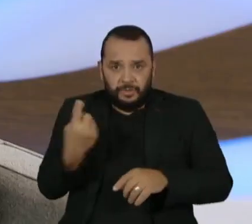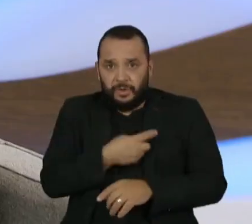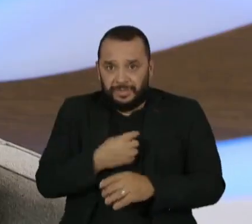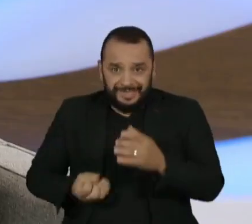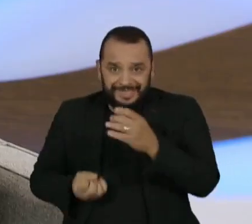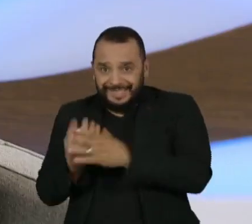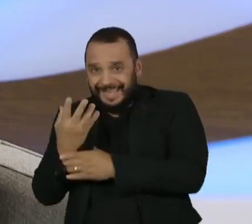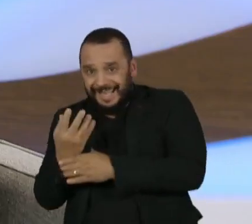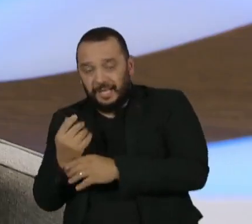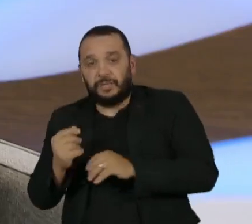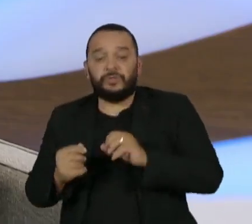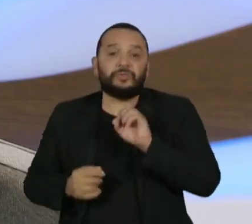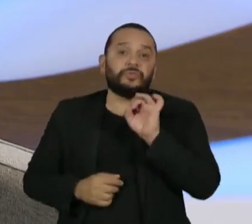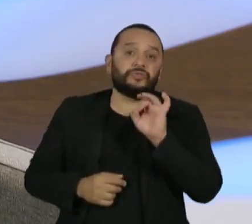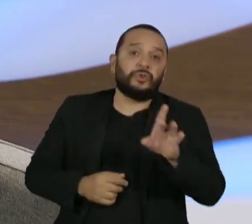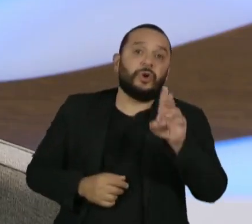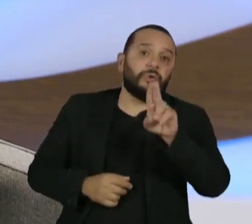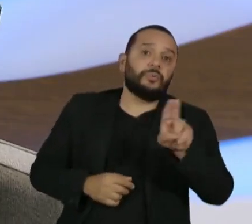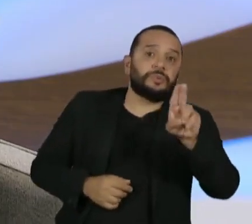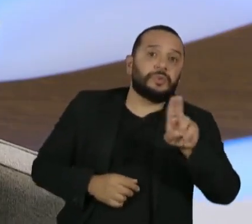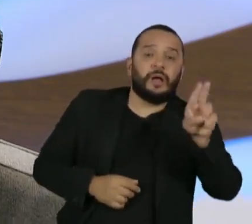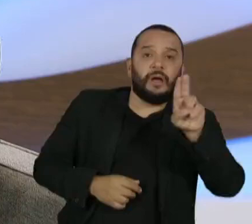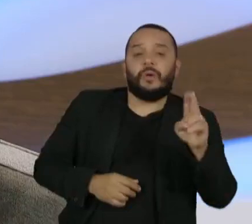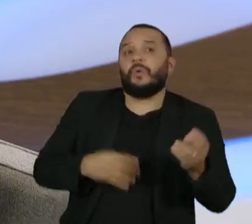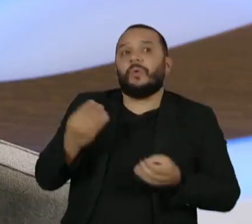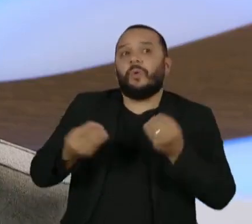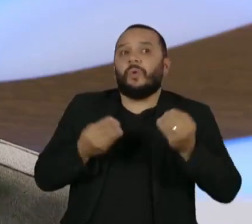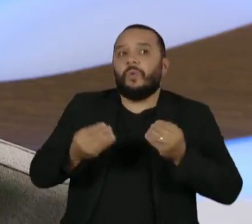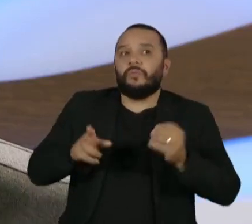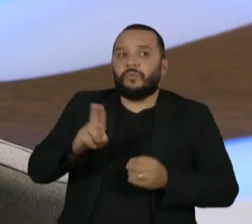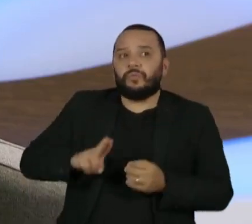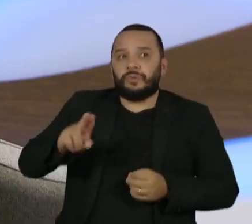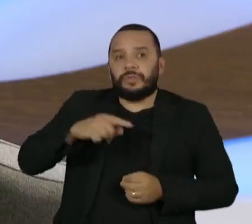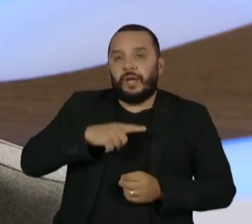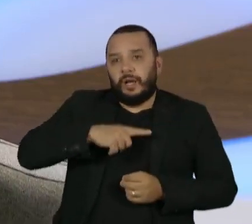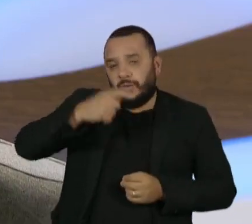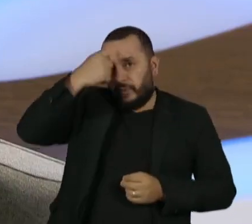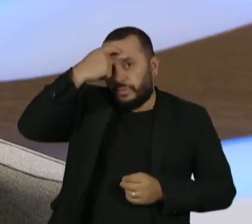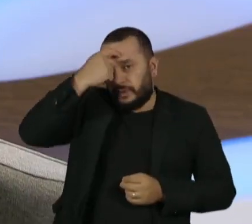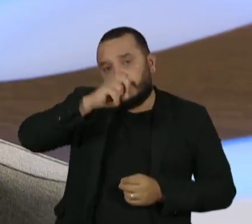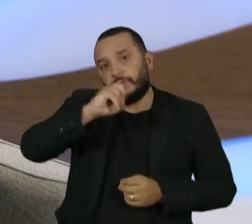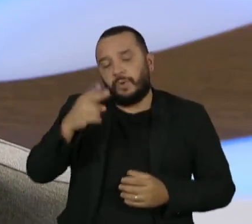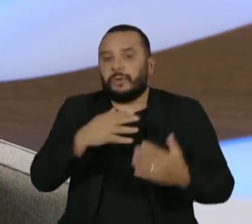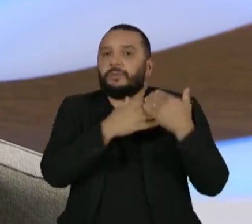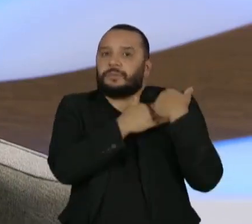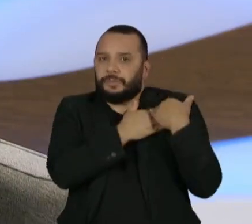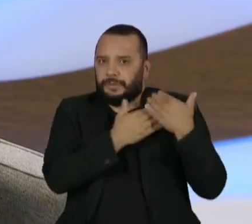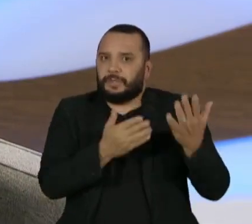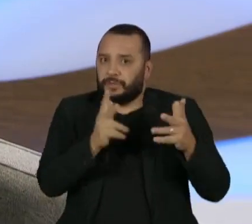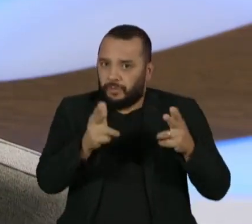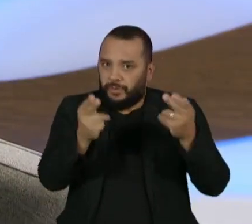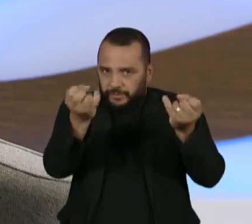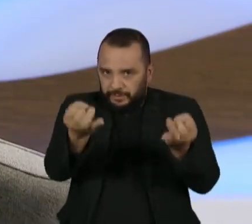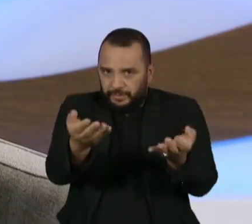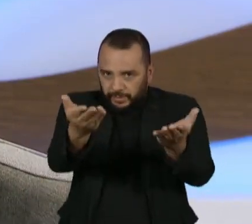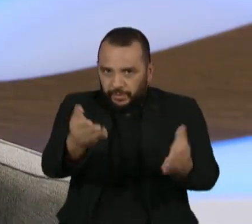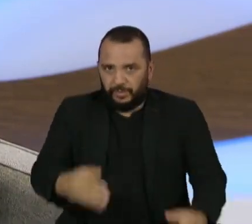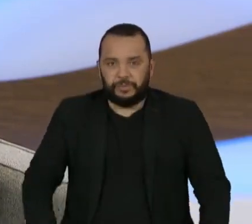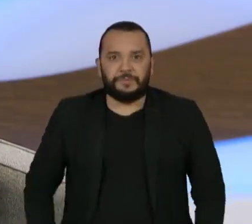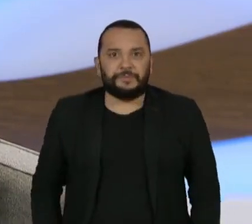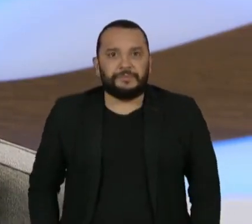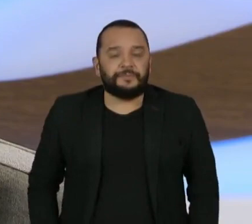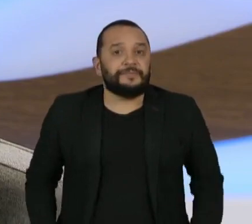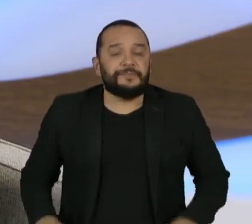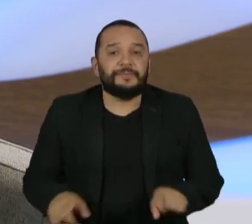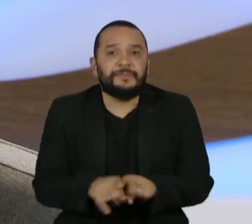queremos ser só consumidores? Nós queremos usar com que grau de consciência e de responsabilização, como você falou? E nós